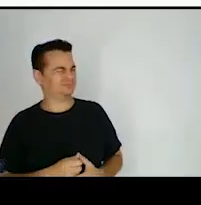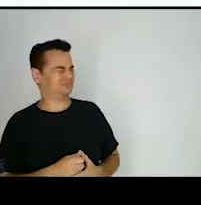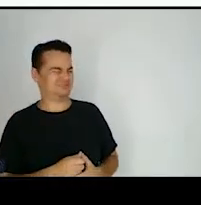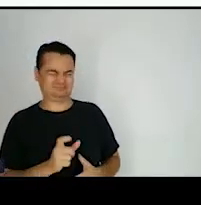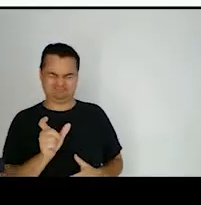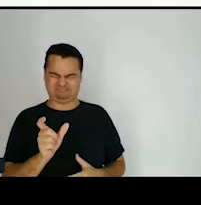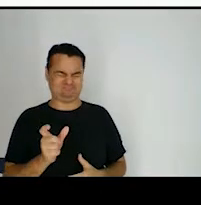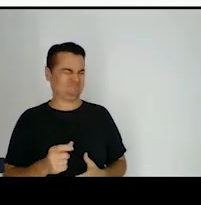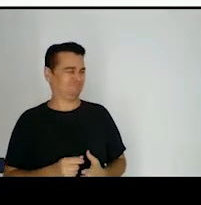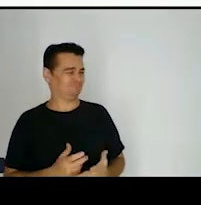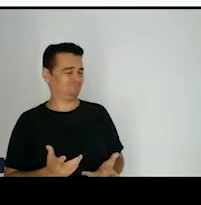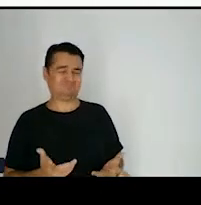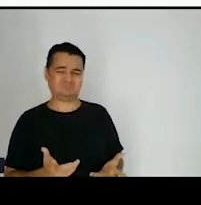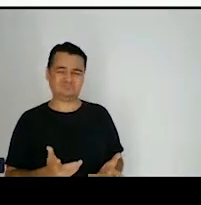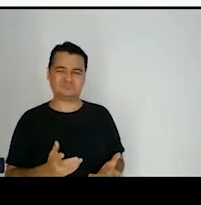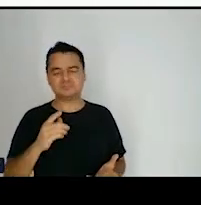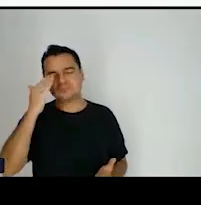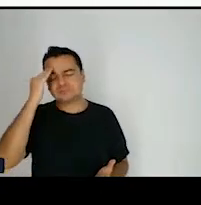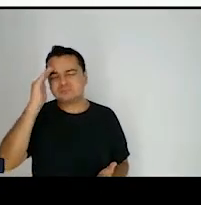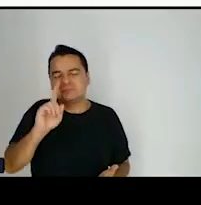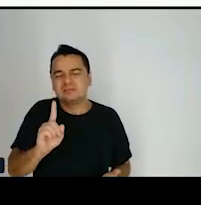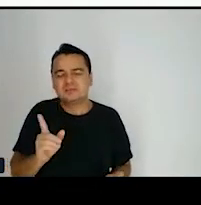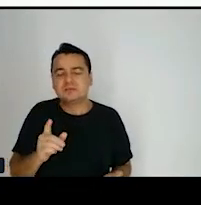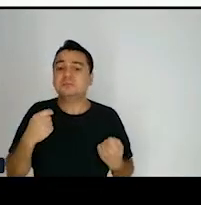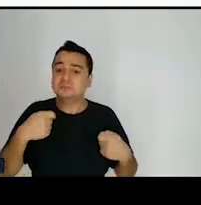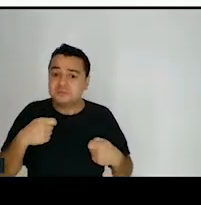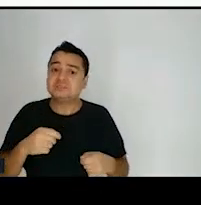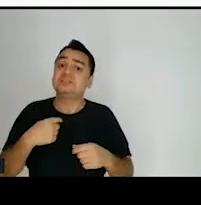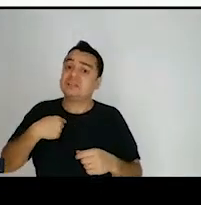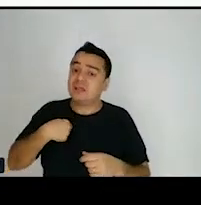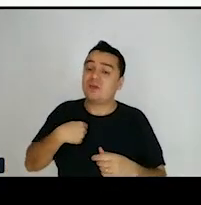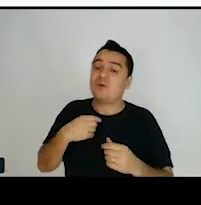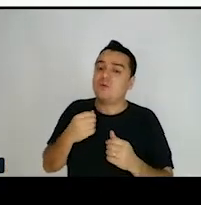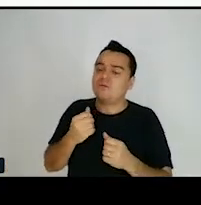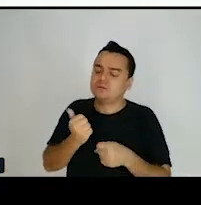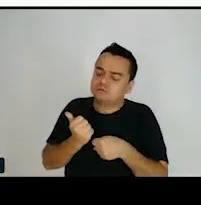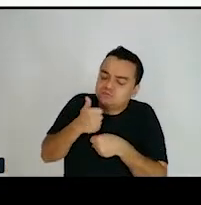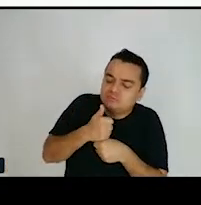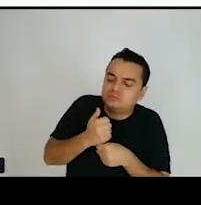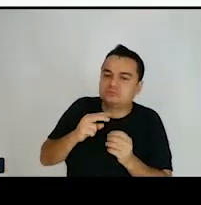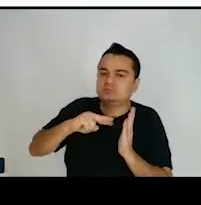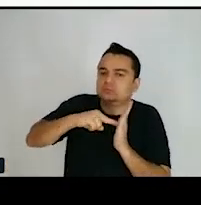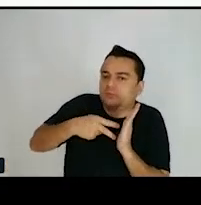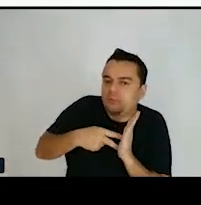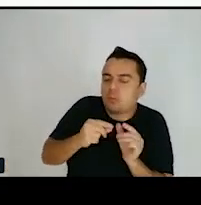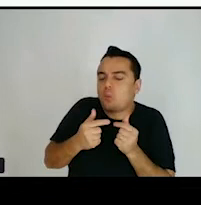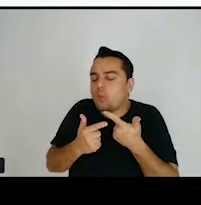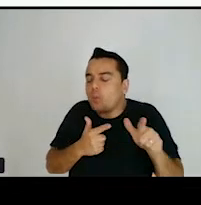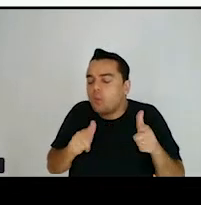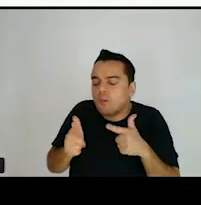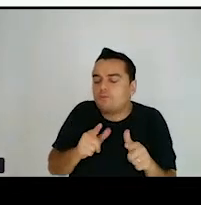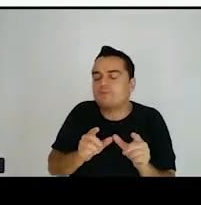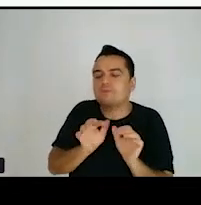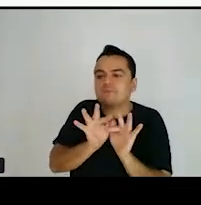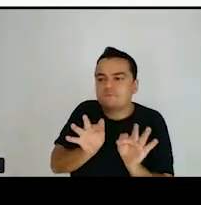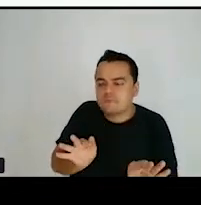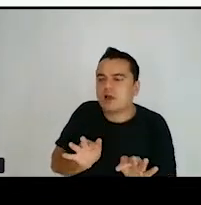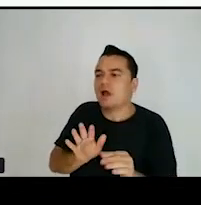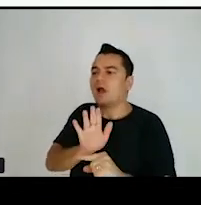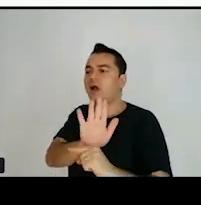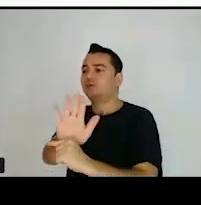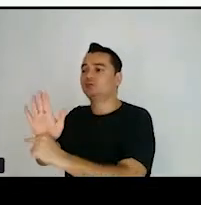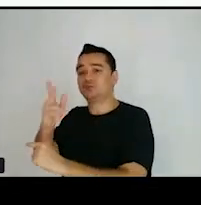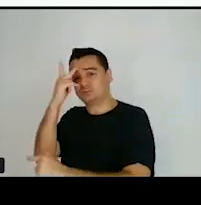compreendem, que é usual para elas. Trouxe aqui alguns exemplos de algumas ferramentas que o designer